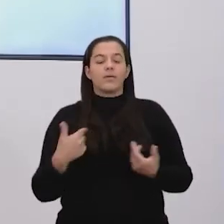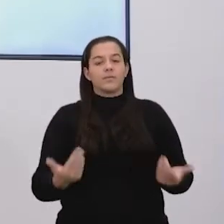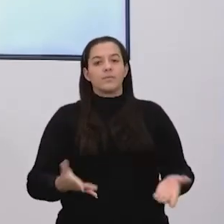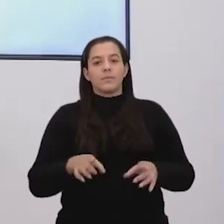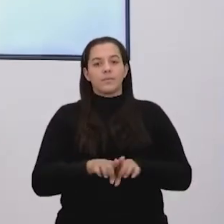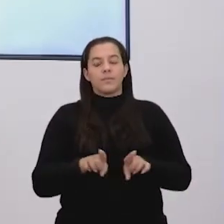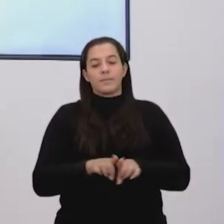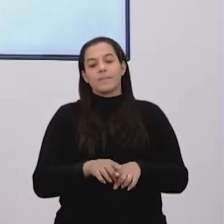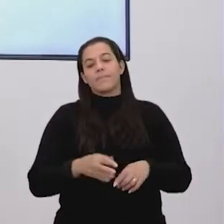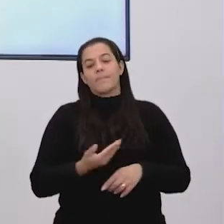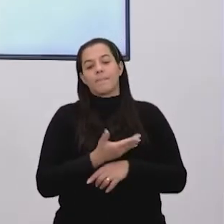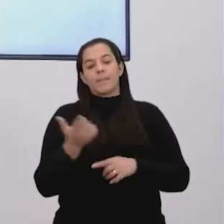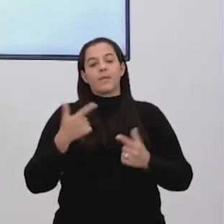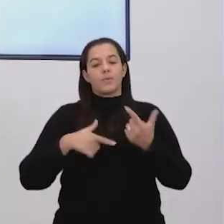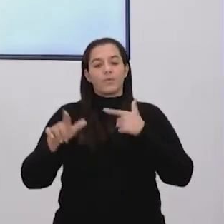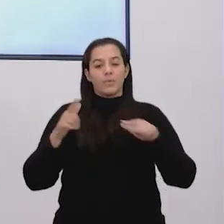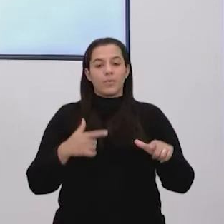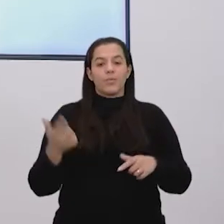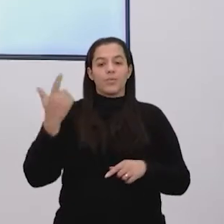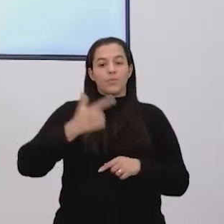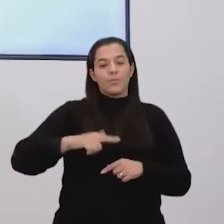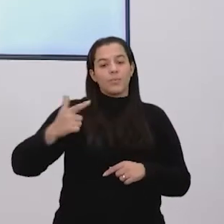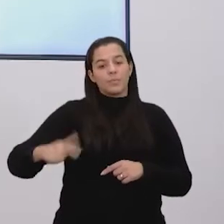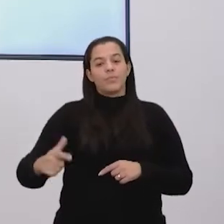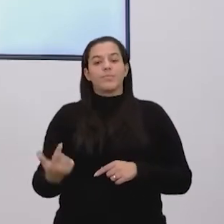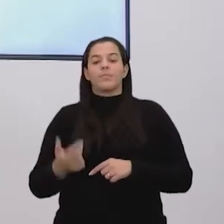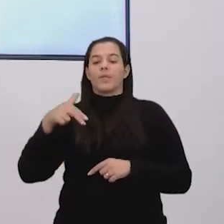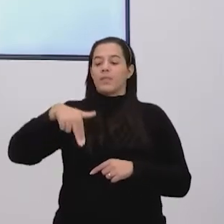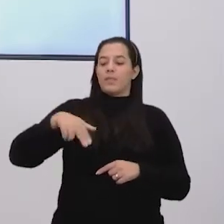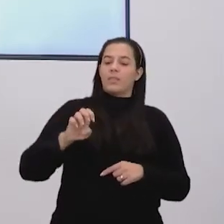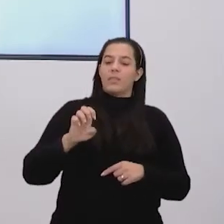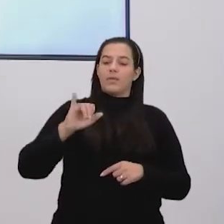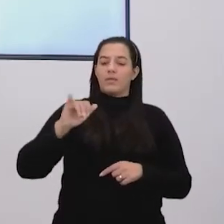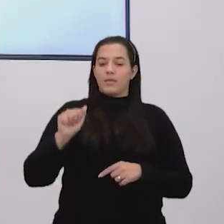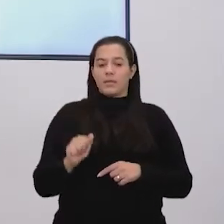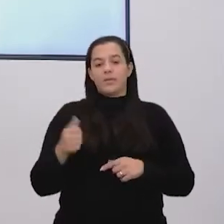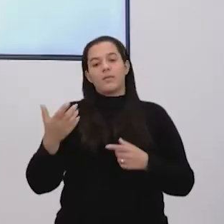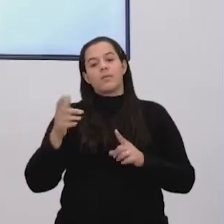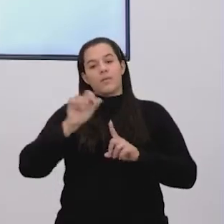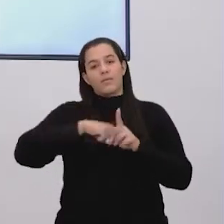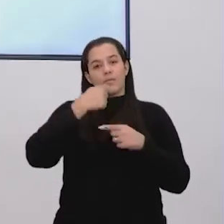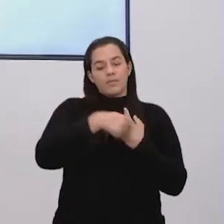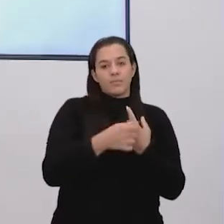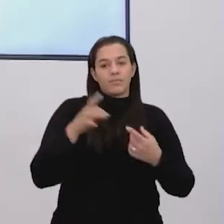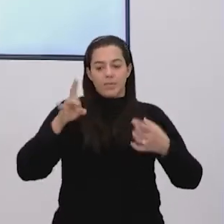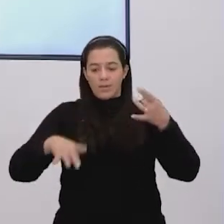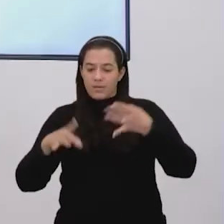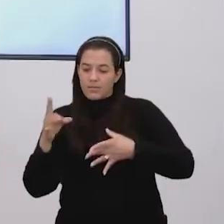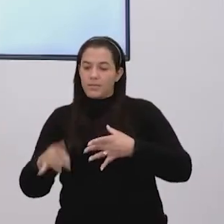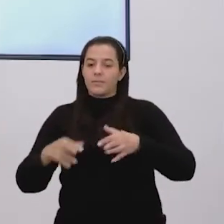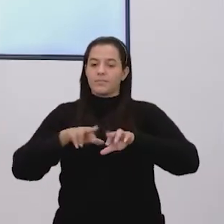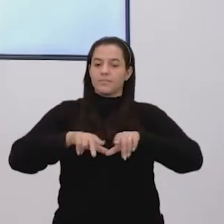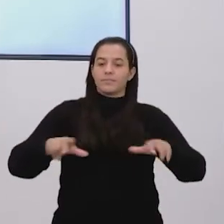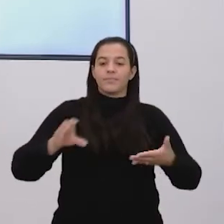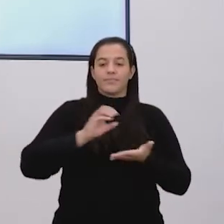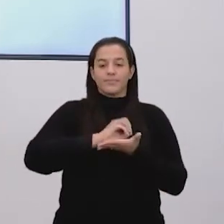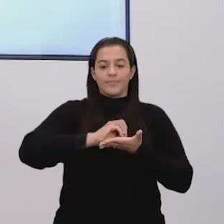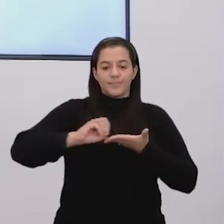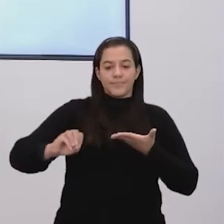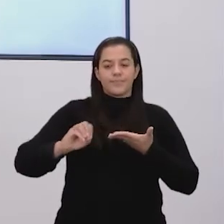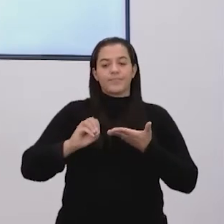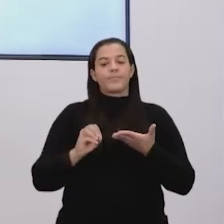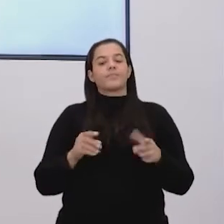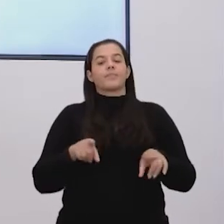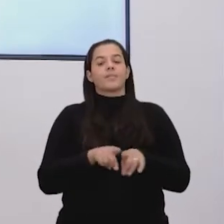da biomassa, mas a gente vai falar também da lenha, nós vamos falar do bagaço, dos resíduos aí de